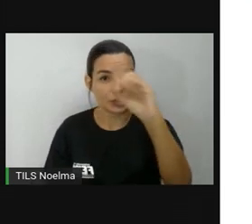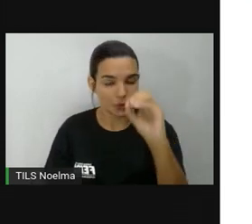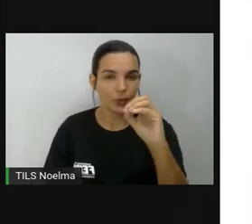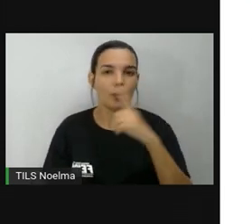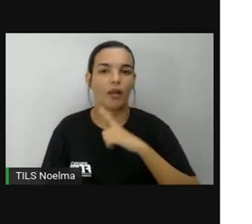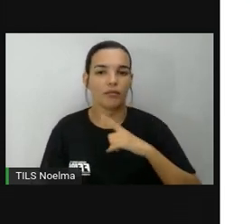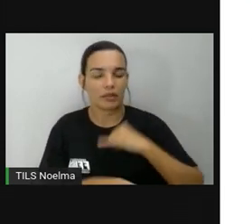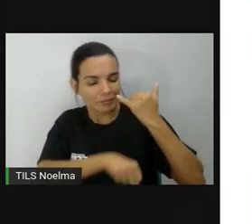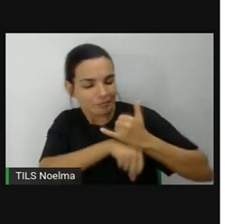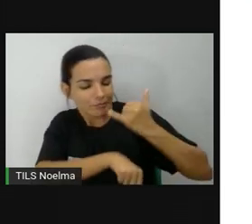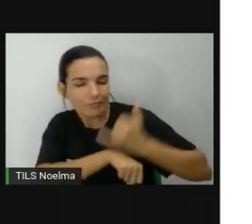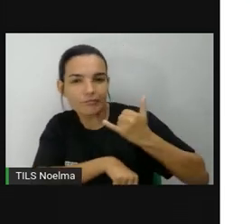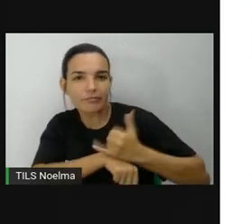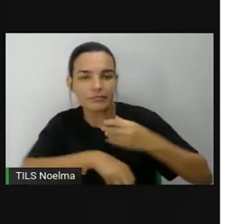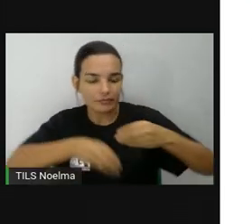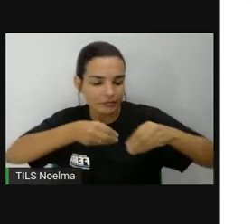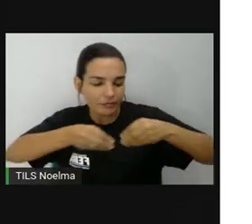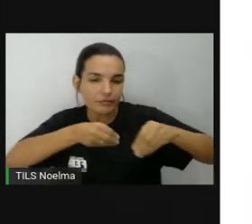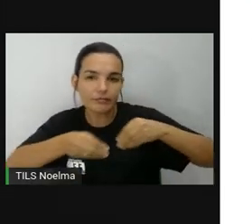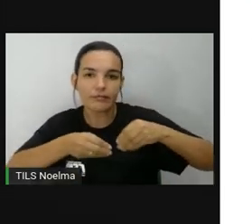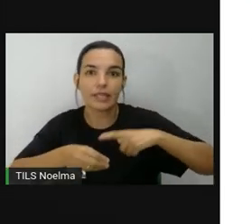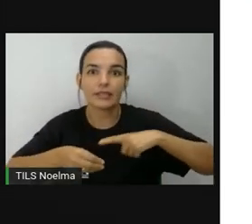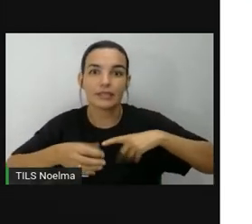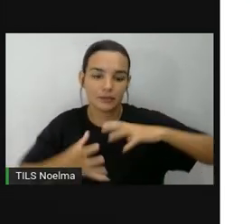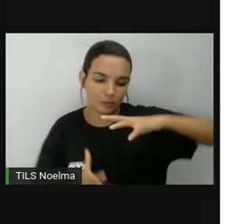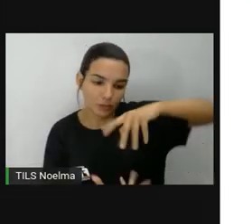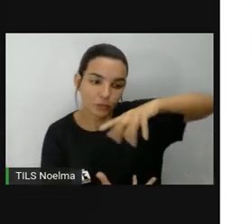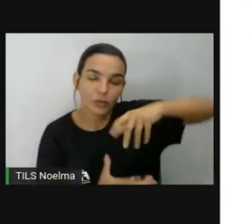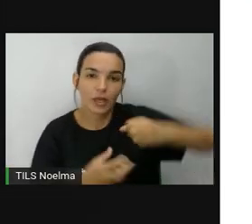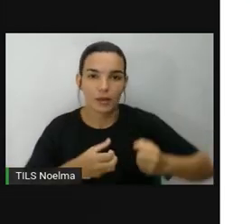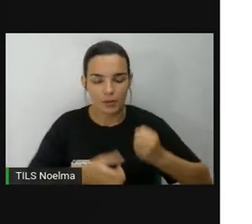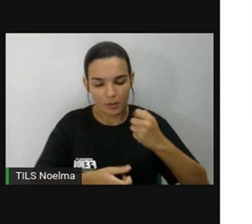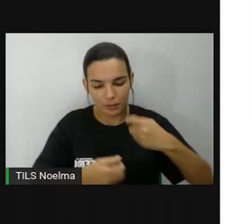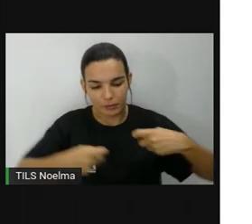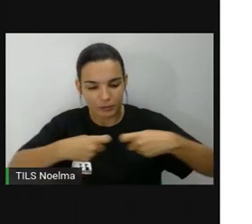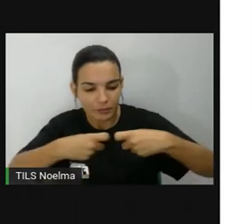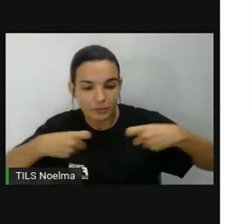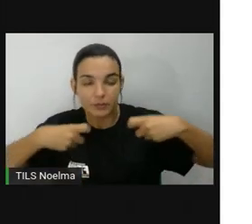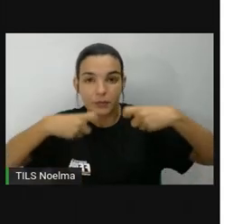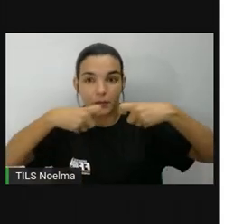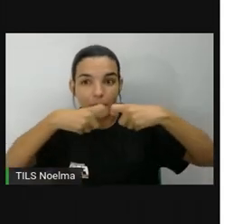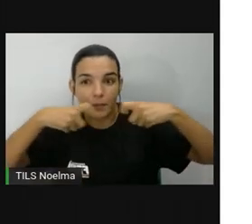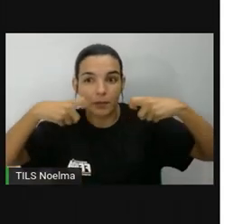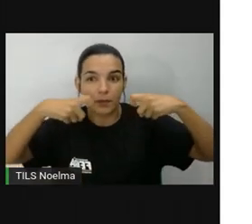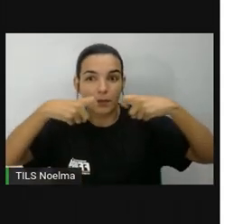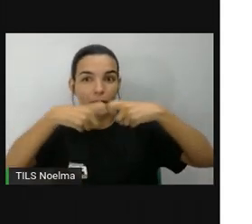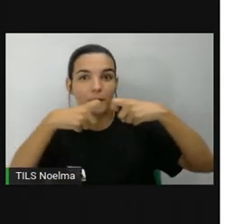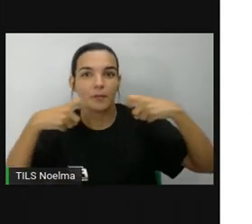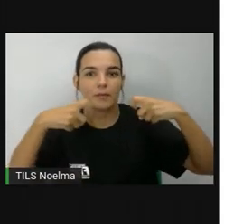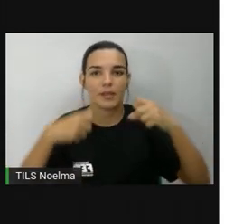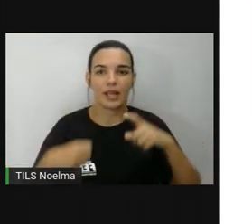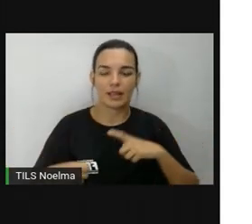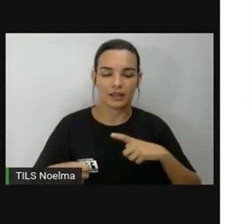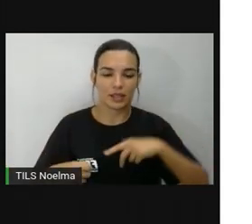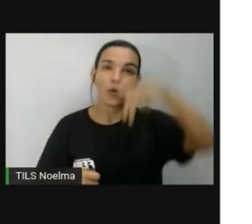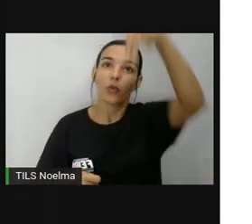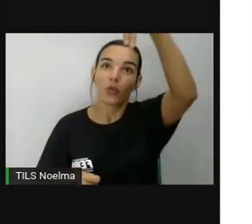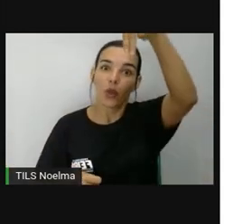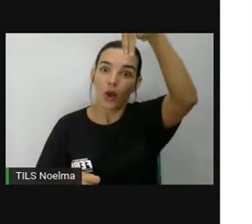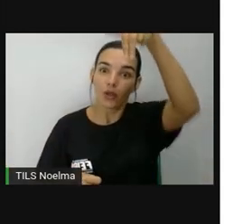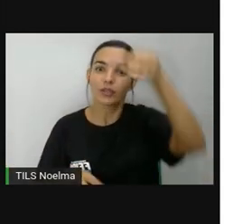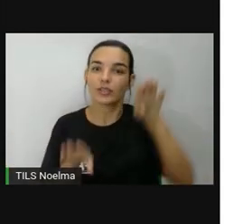sólido, fazendo da Terra um ímã gigante. E, como um ímã, a Terra tem dois polos, o norte e o sul.